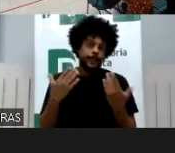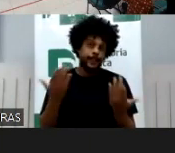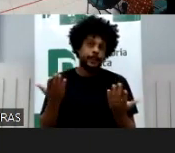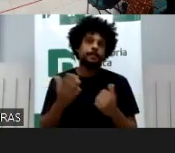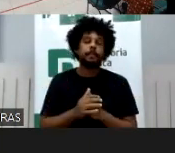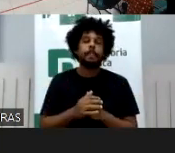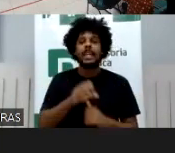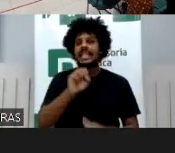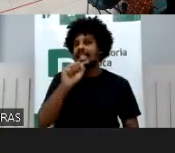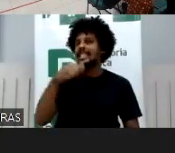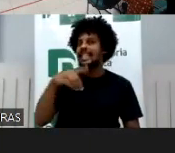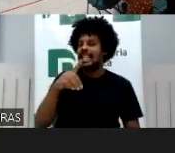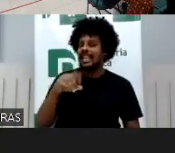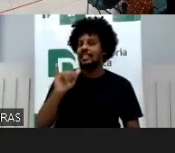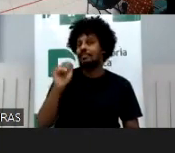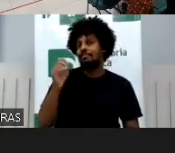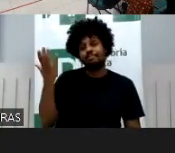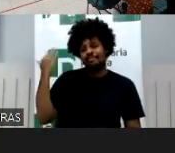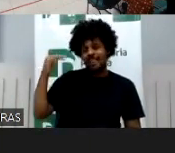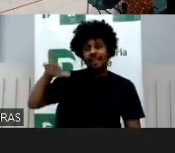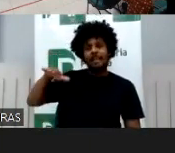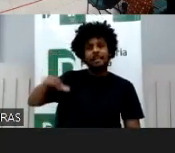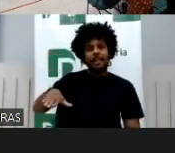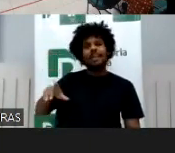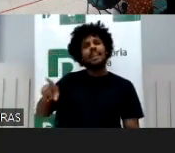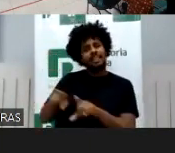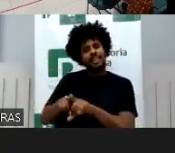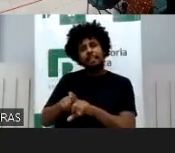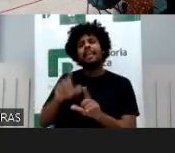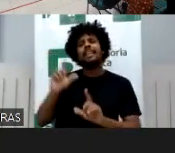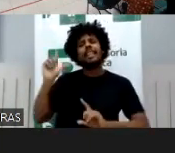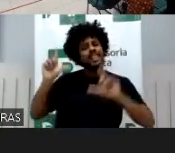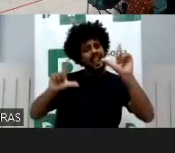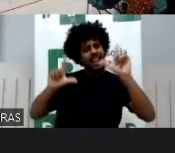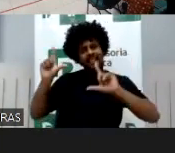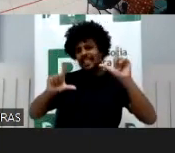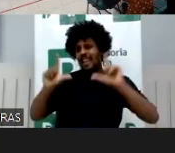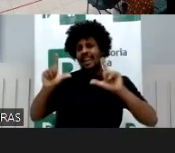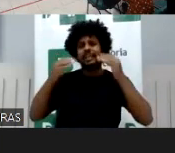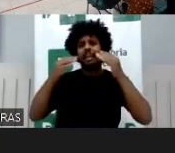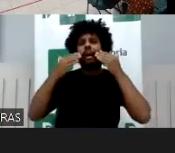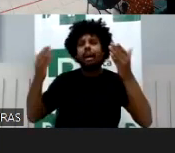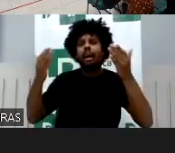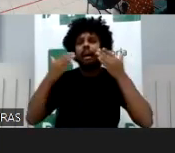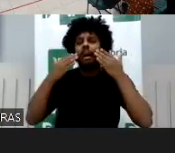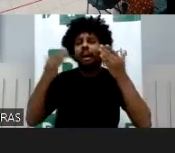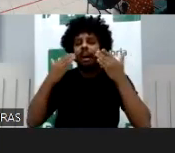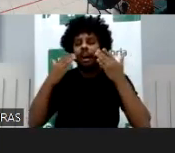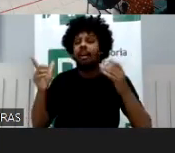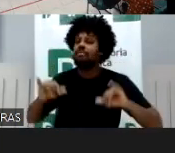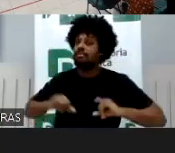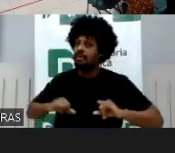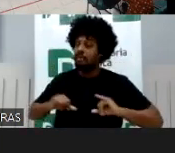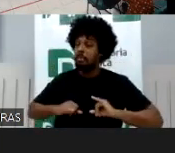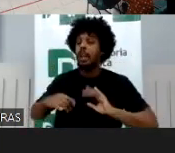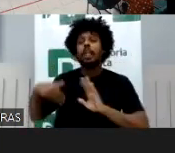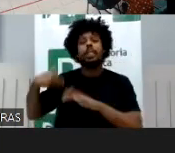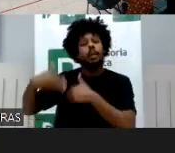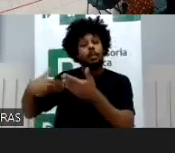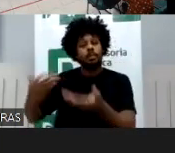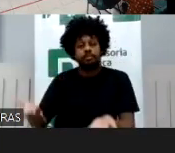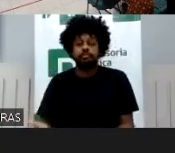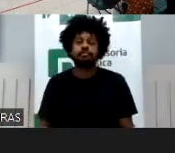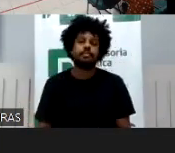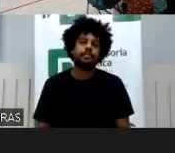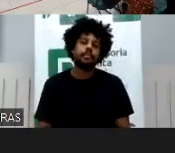criança super exposta nas mídias, na época era televisão, não tinha hoje o que a gente tem. aí você tem doutor Adriano Sandy e de outro lado